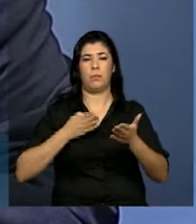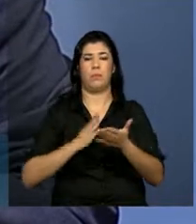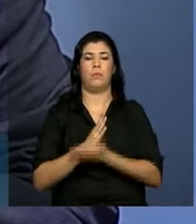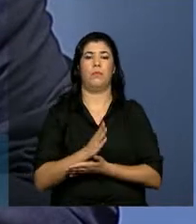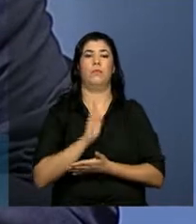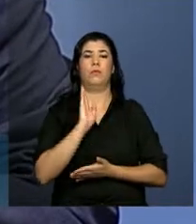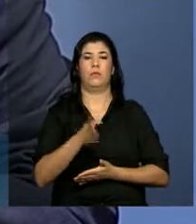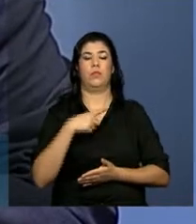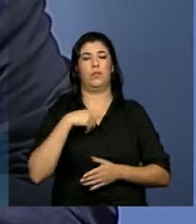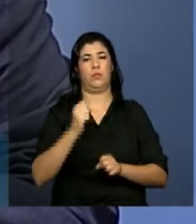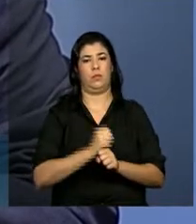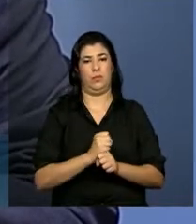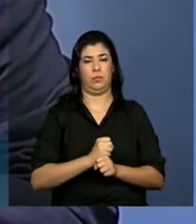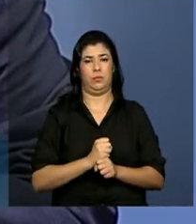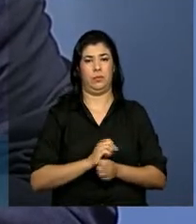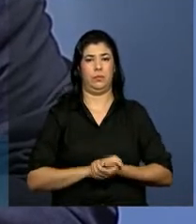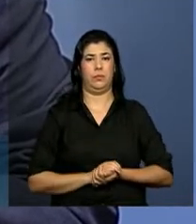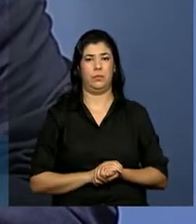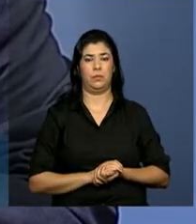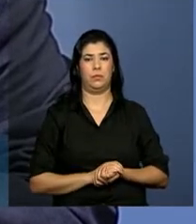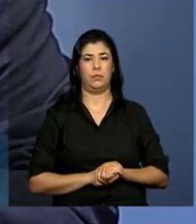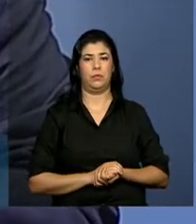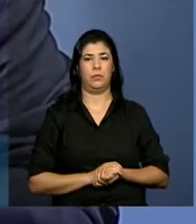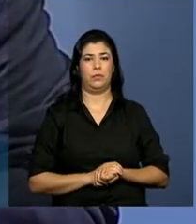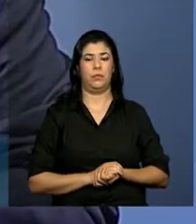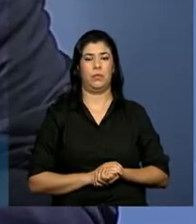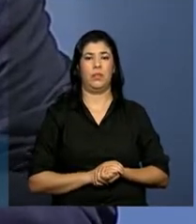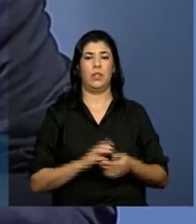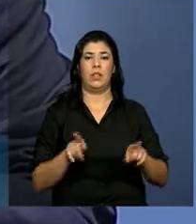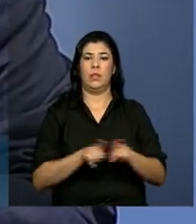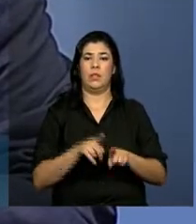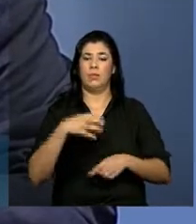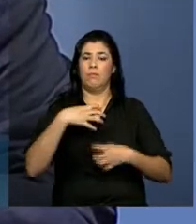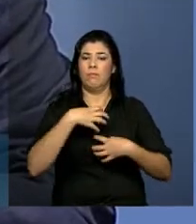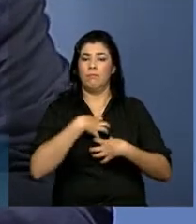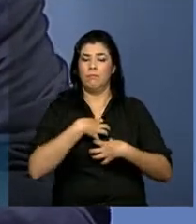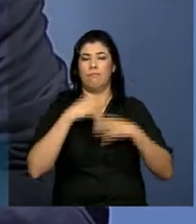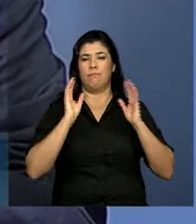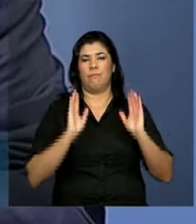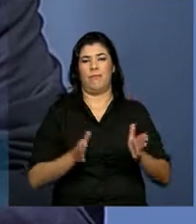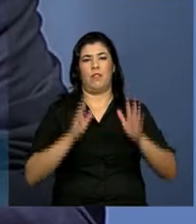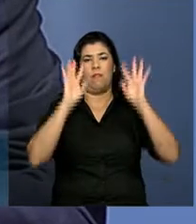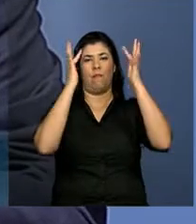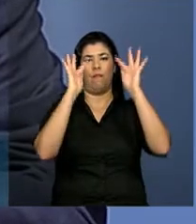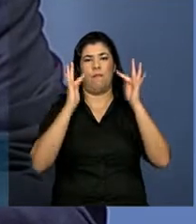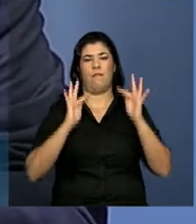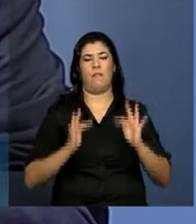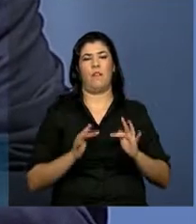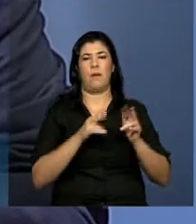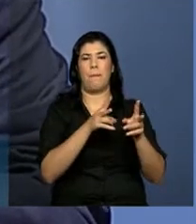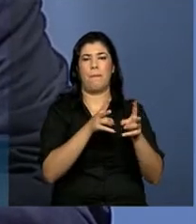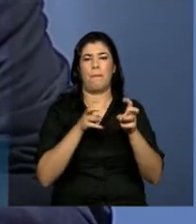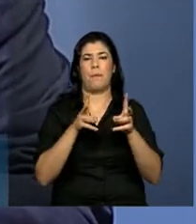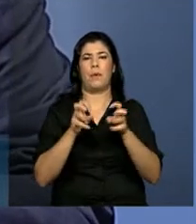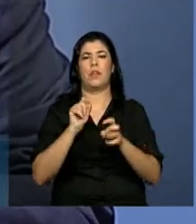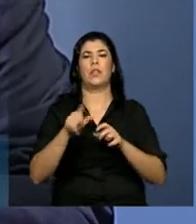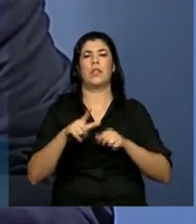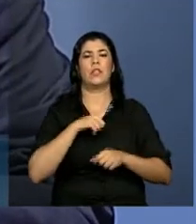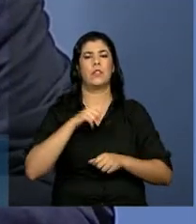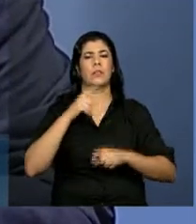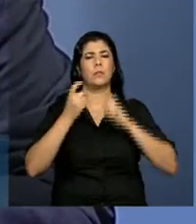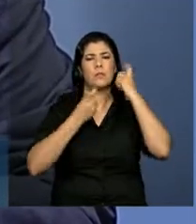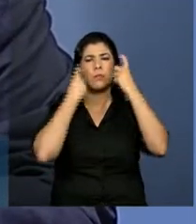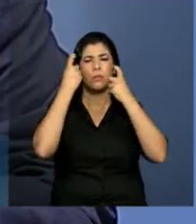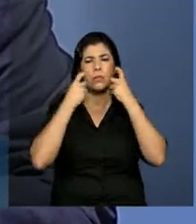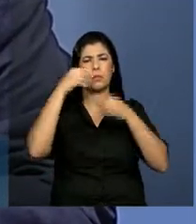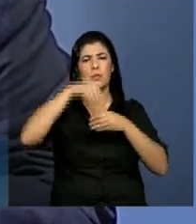neste ano. E fico muito feliz de ver que as preocupações brasileiras